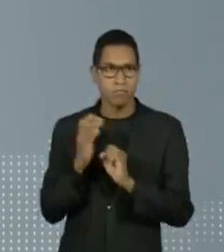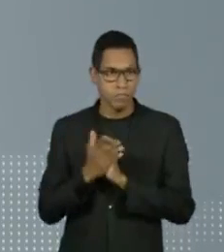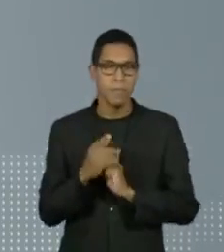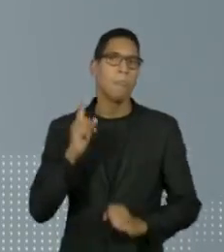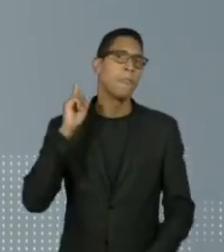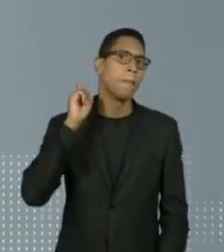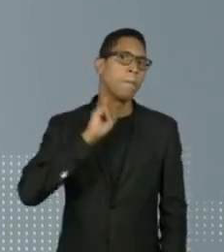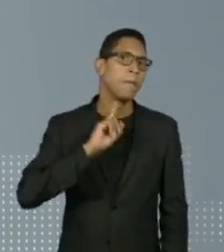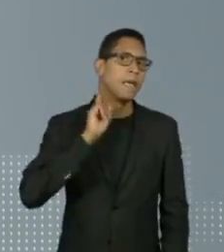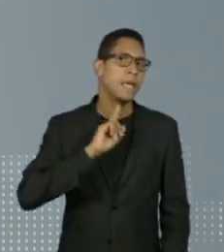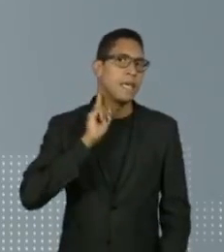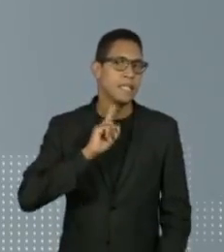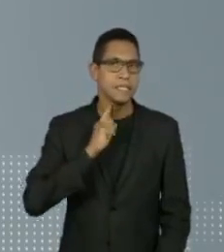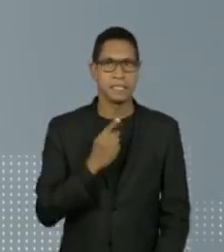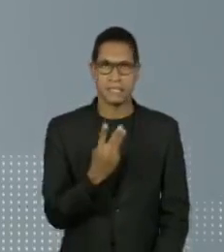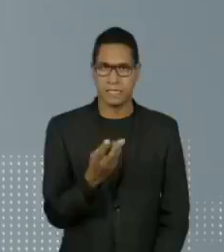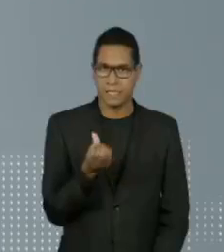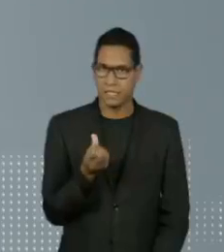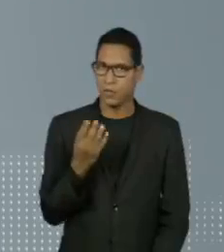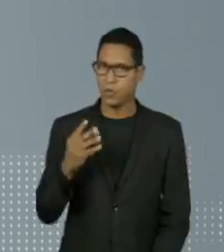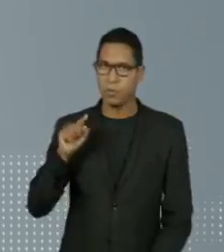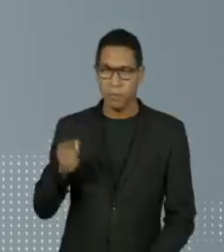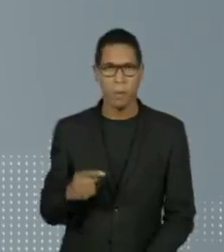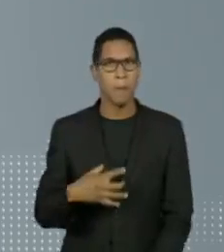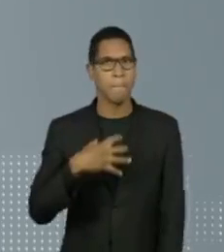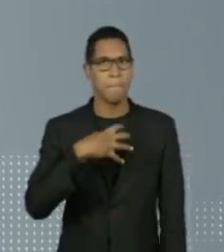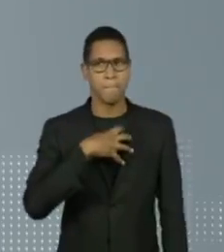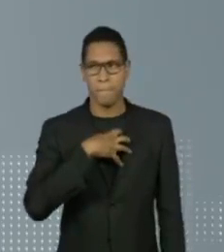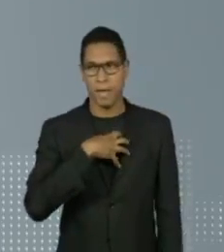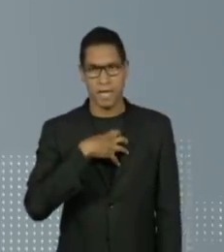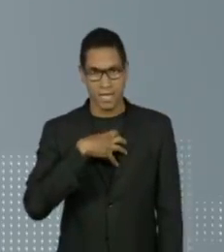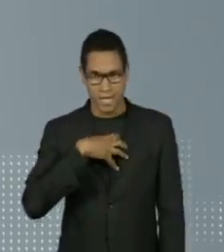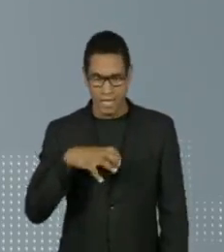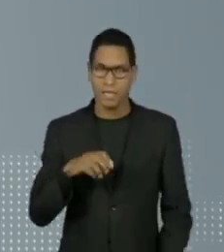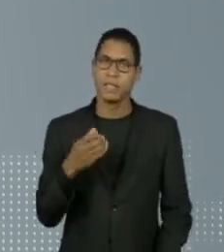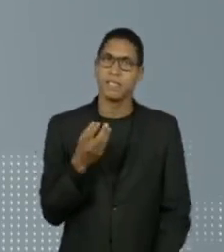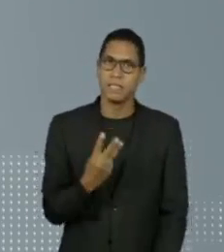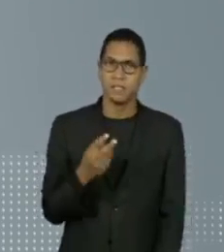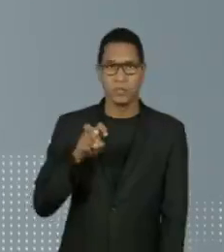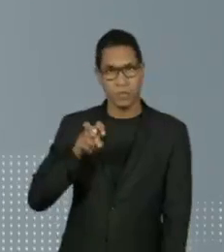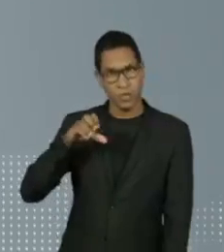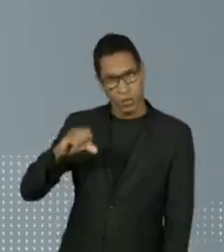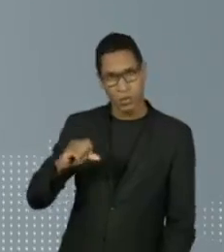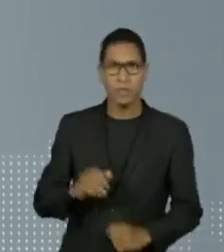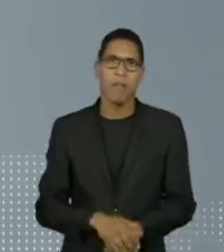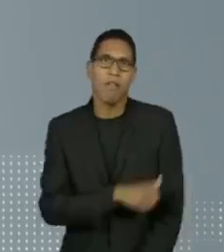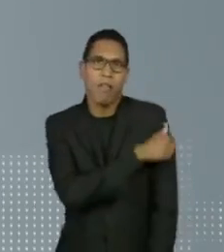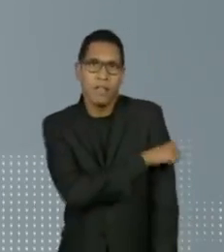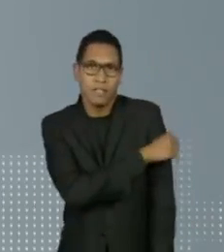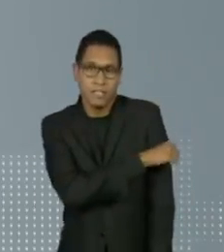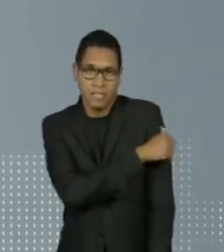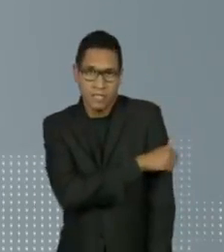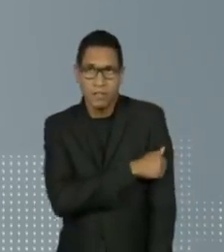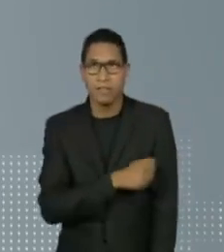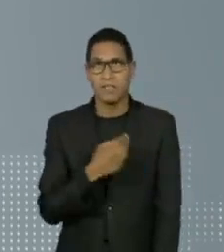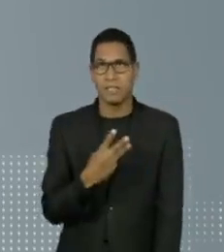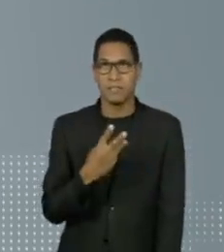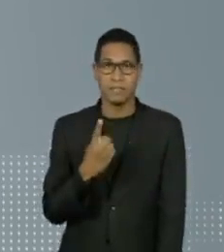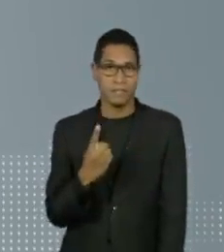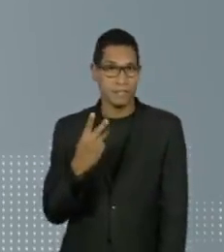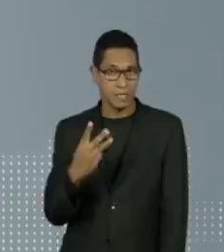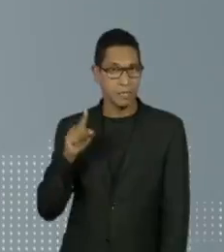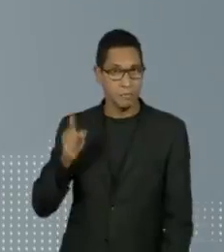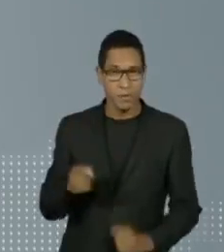Gerais, com 364 mil, Bahia, com 359 mil, Rio de Janeiro, com 313